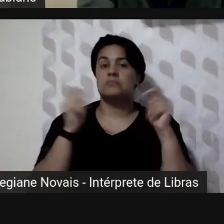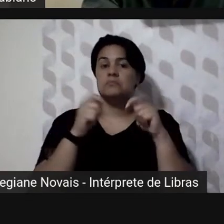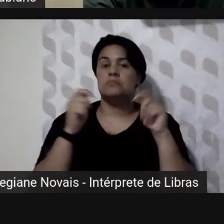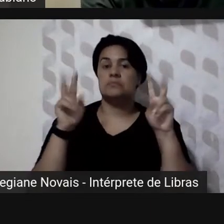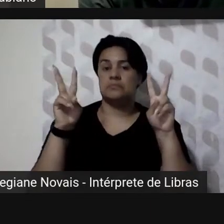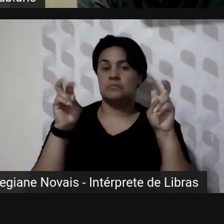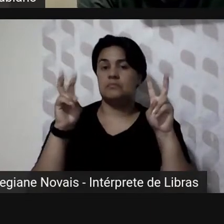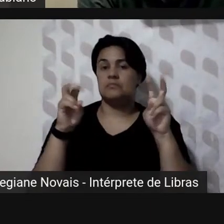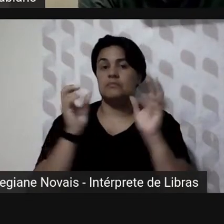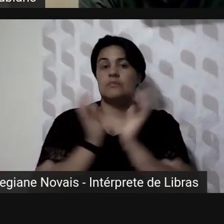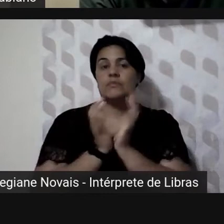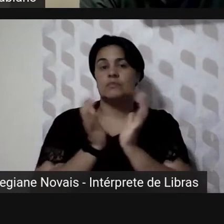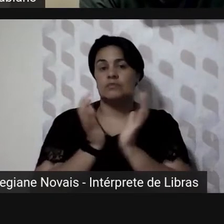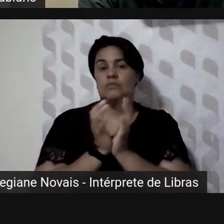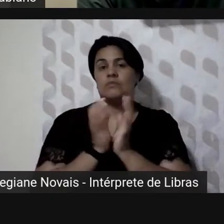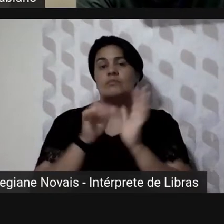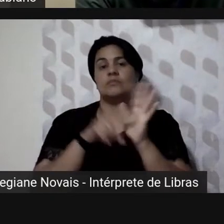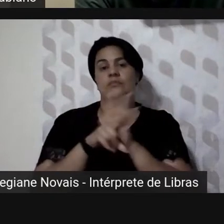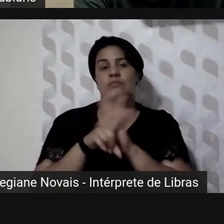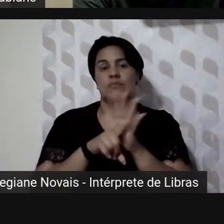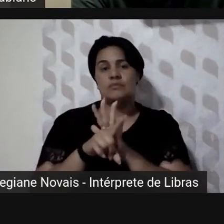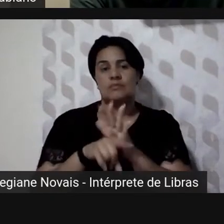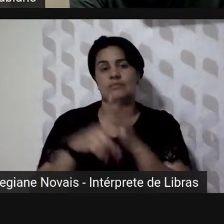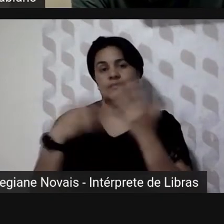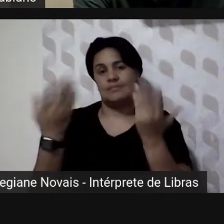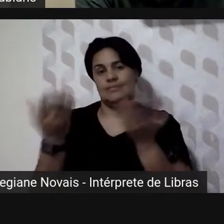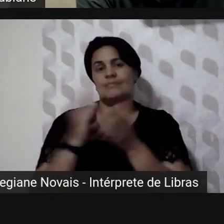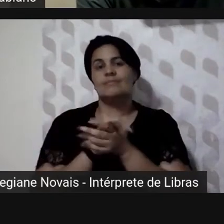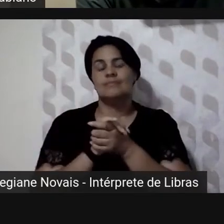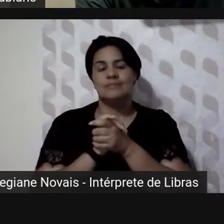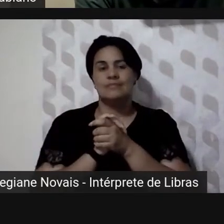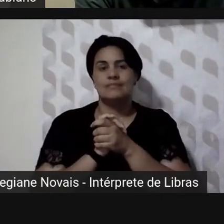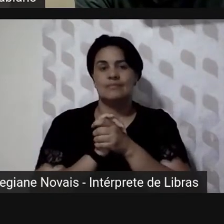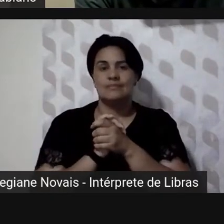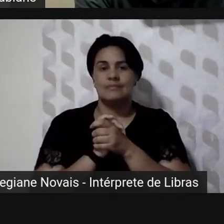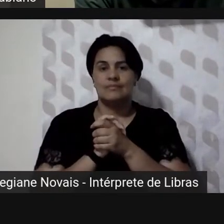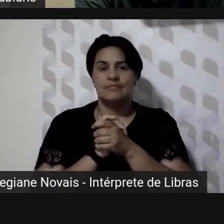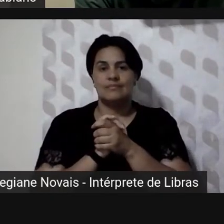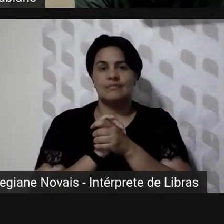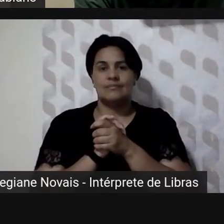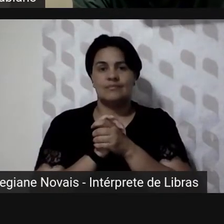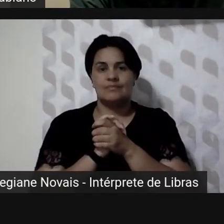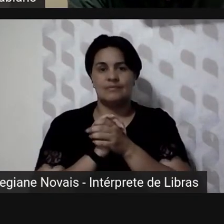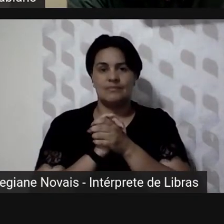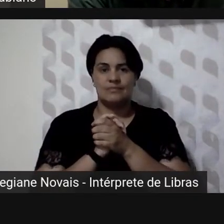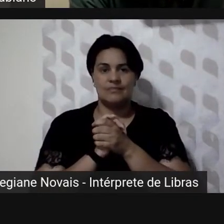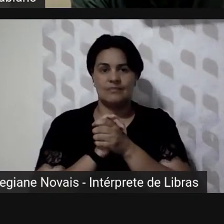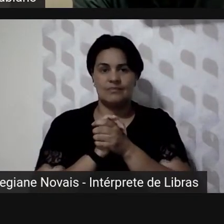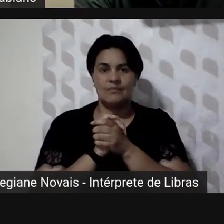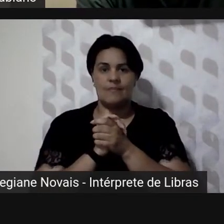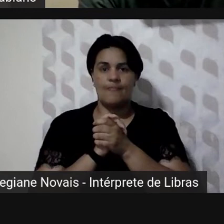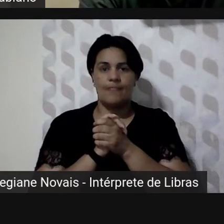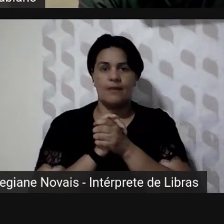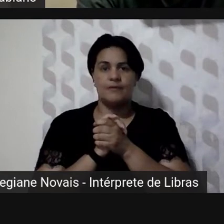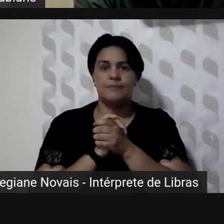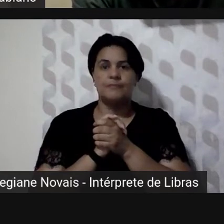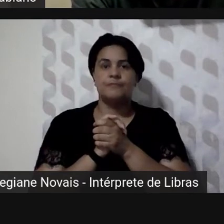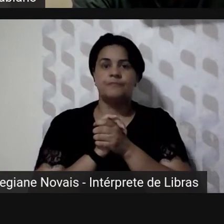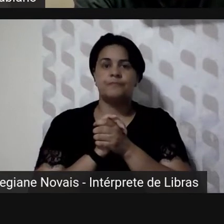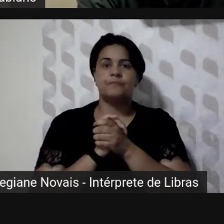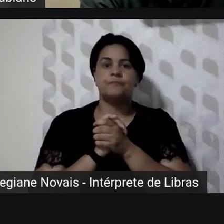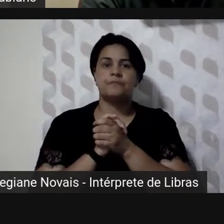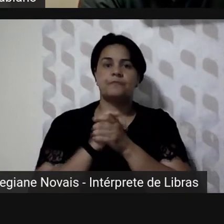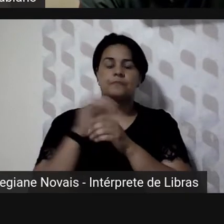certeza conte comigo onde é que levanta a mãozinha deixa eu passar a bola para o Mauro aqui Mauro você já foi aqui